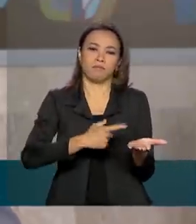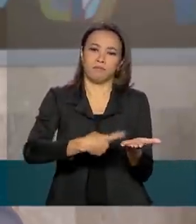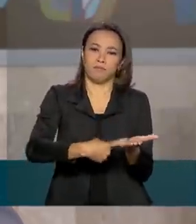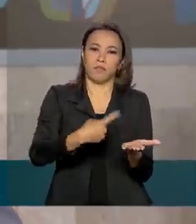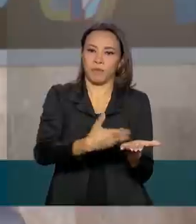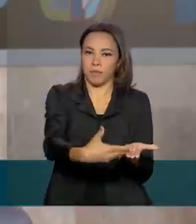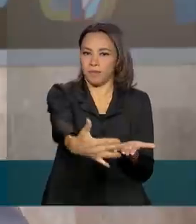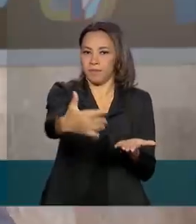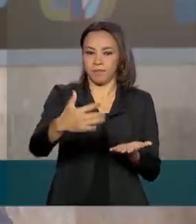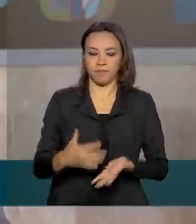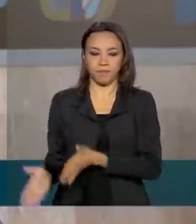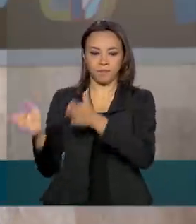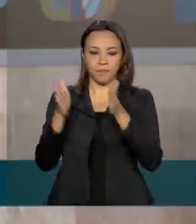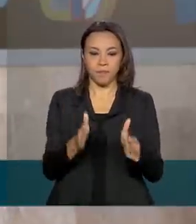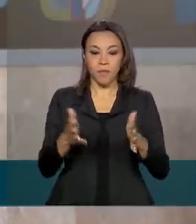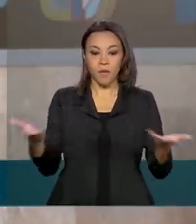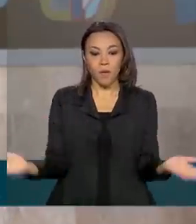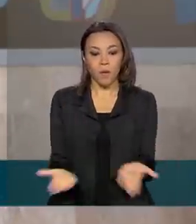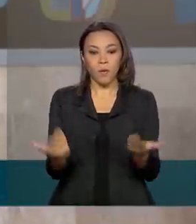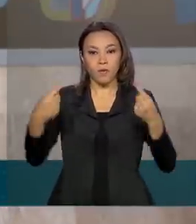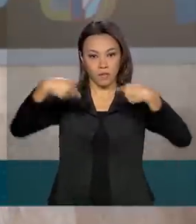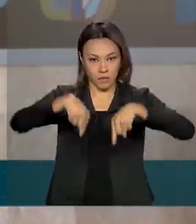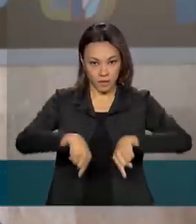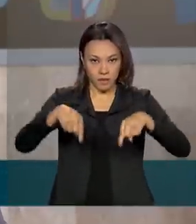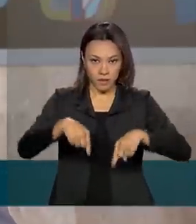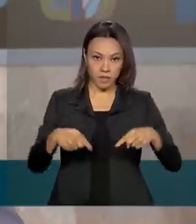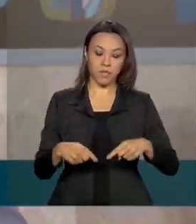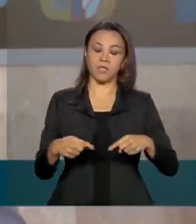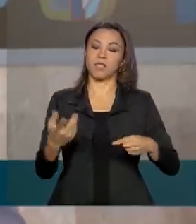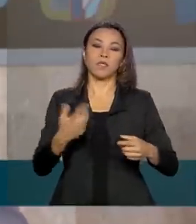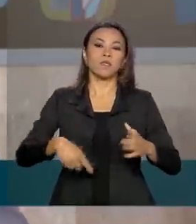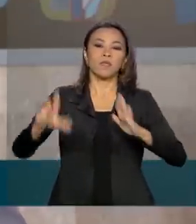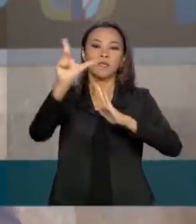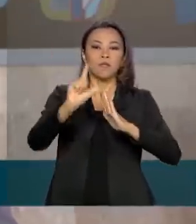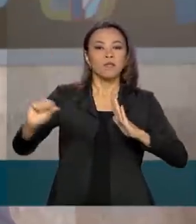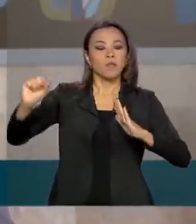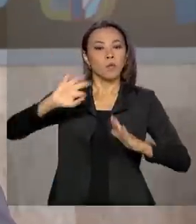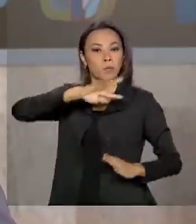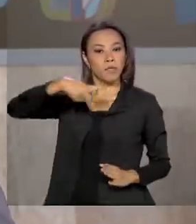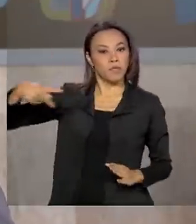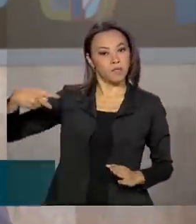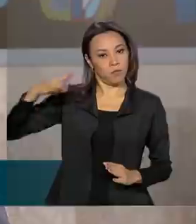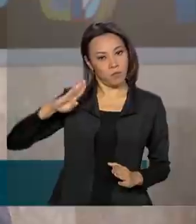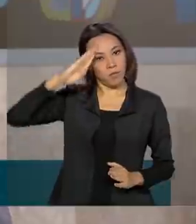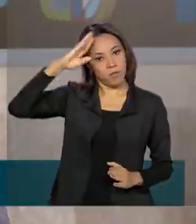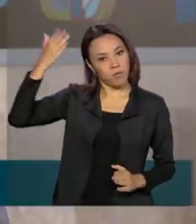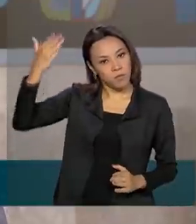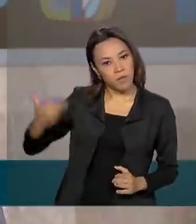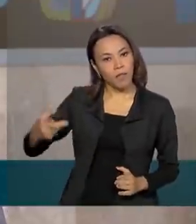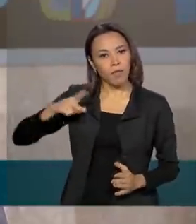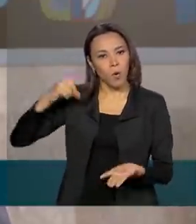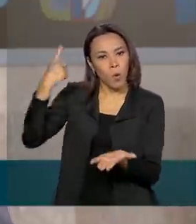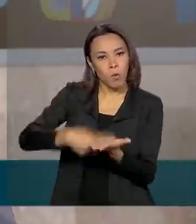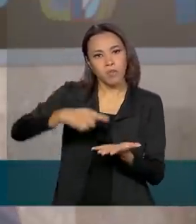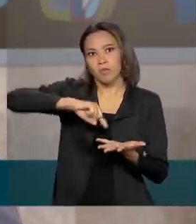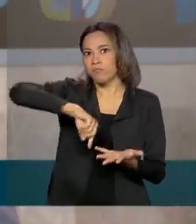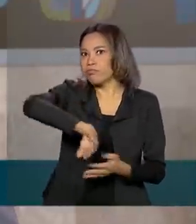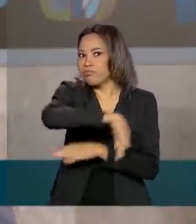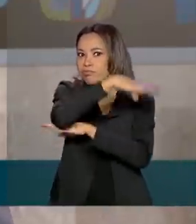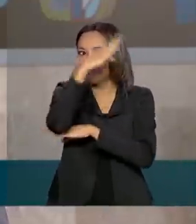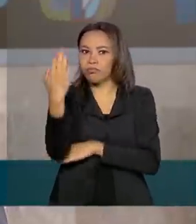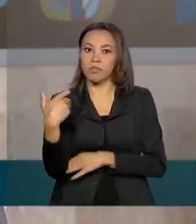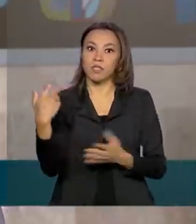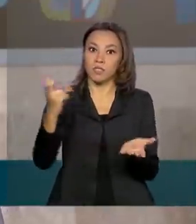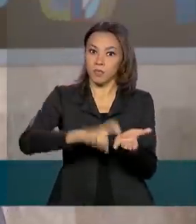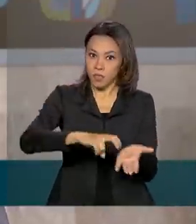E, Roberto, hoje aqui no Palácio do Planalto, o presidente Jair Bolsonaro tem uma agenda cheia. Ele recebe ministros em seu gabinete e, à tarde,